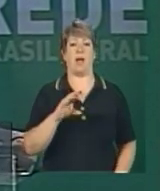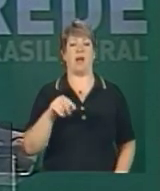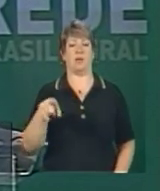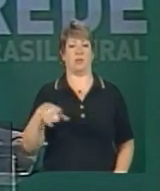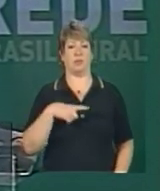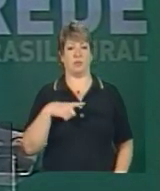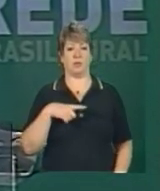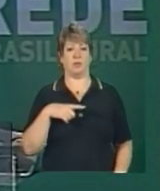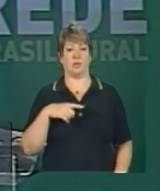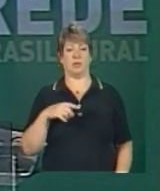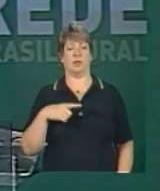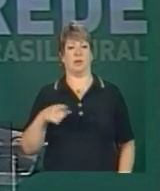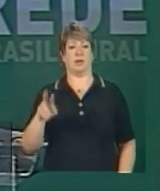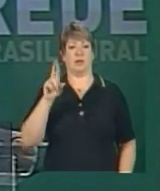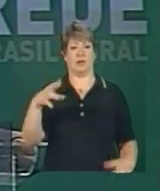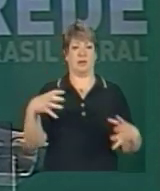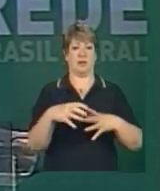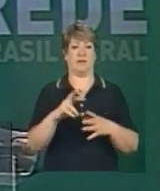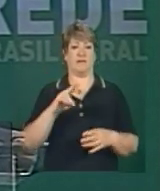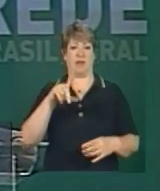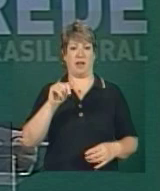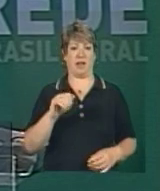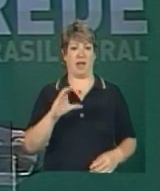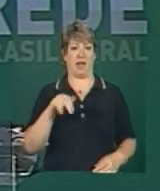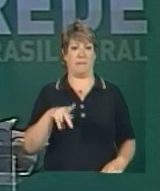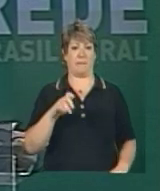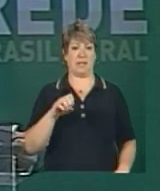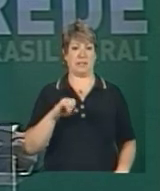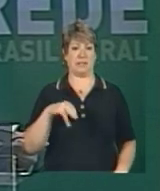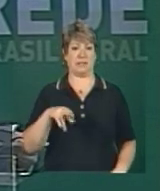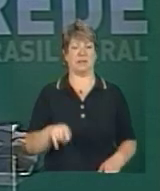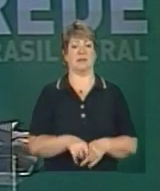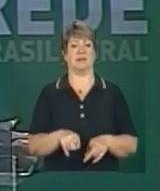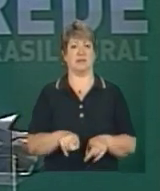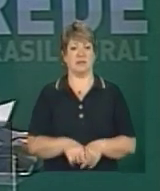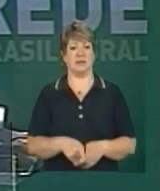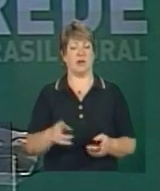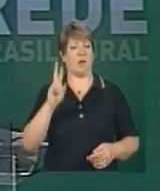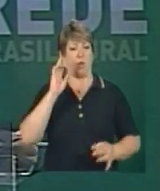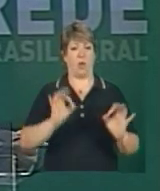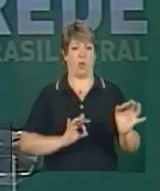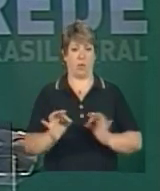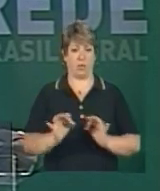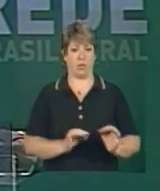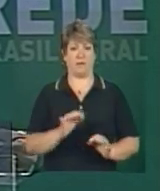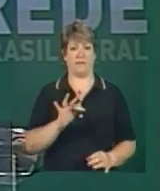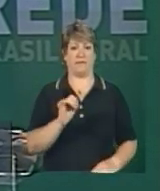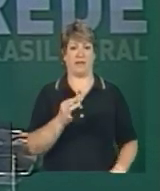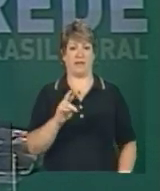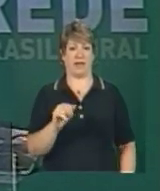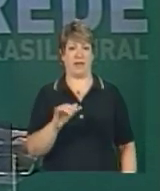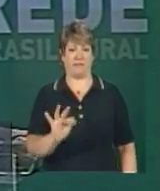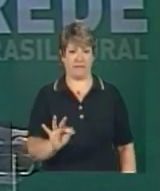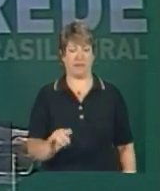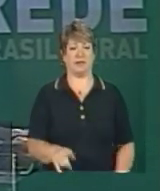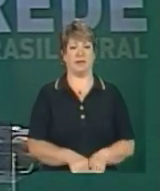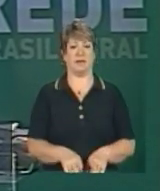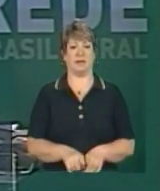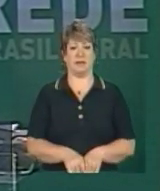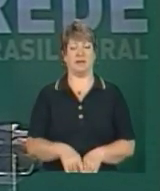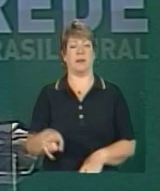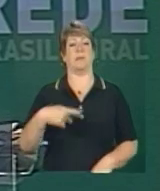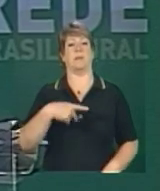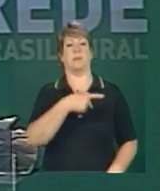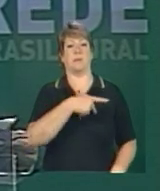representando a Via Campesina, Roberto Balem, coordenador estadual da FETRAF, Elton Weber,